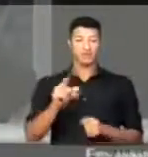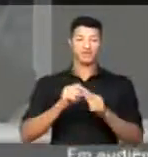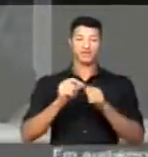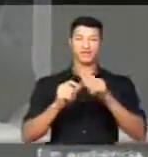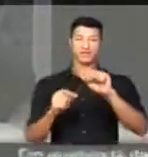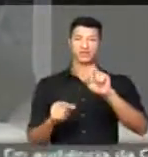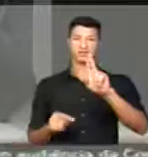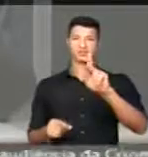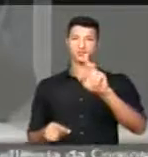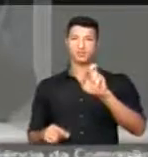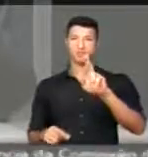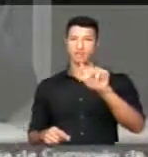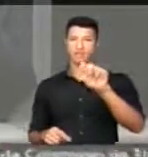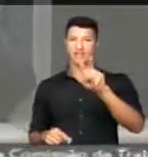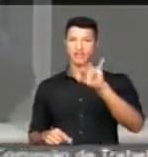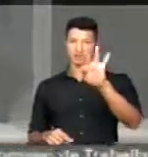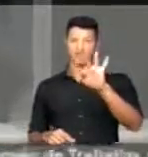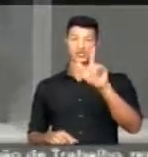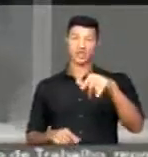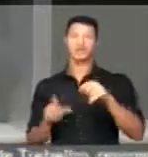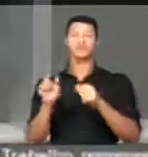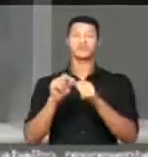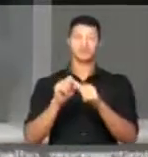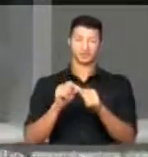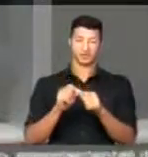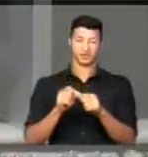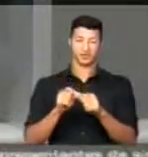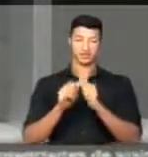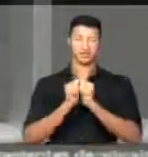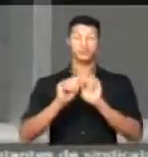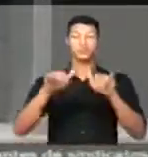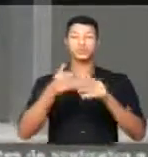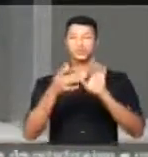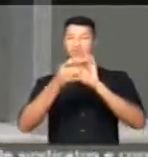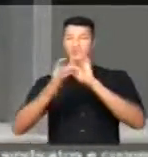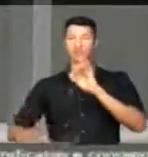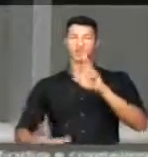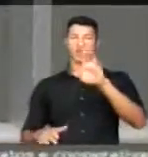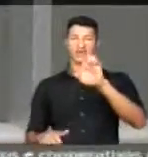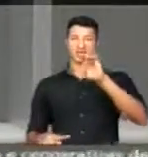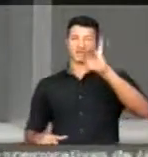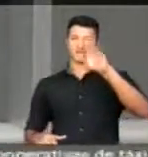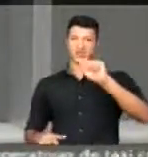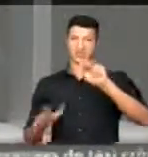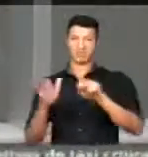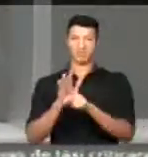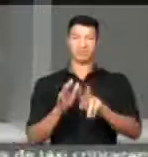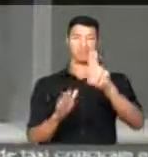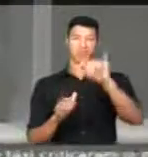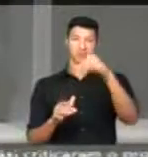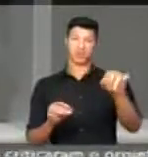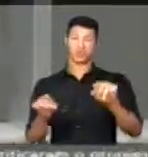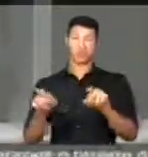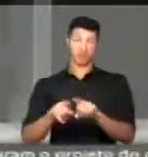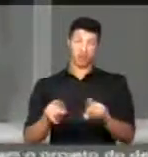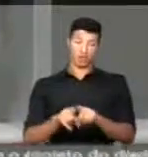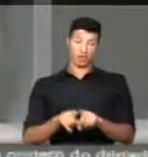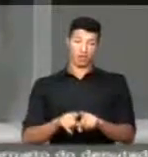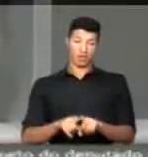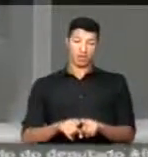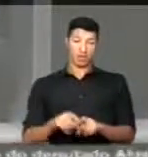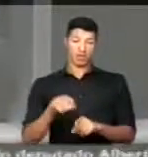superávit primário. É o que se faz quando se desvincula as receitas com a União. Inclusive,